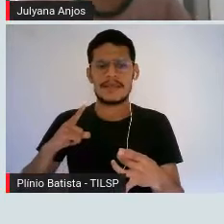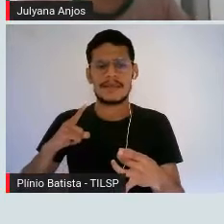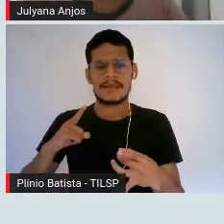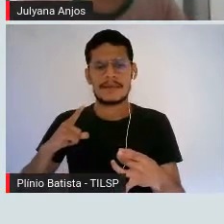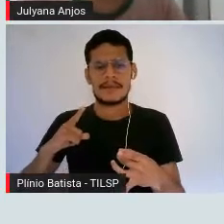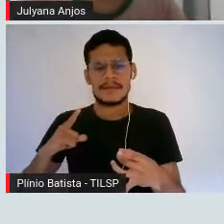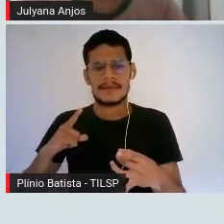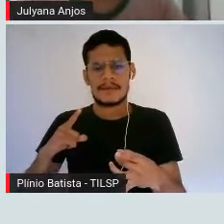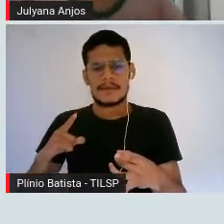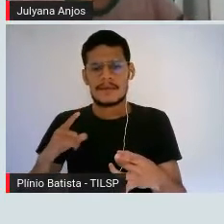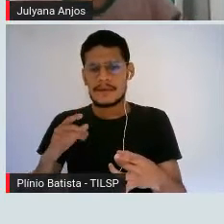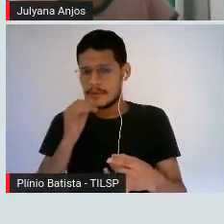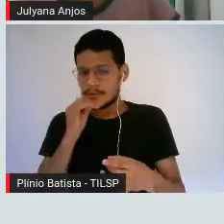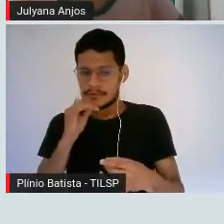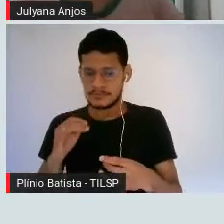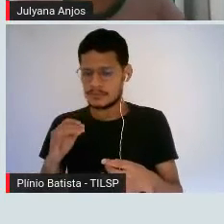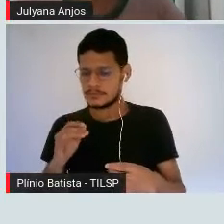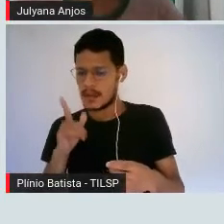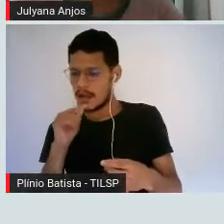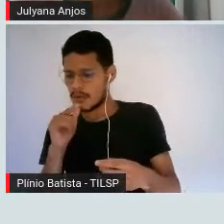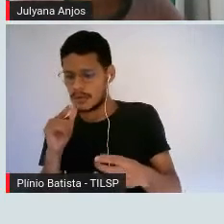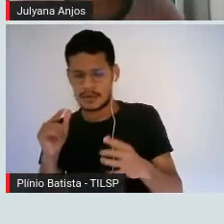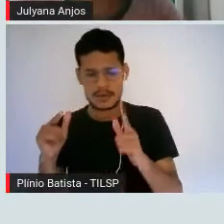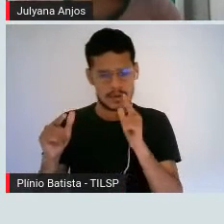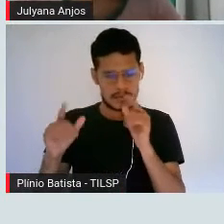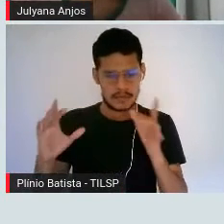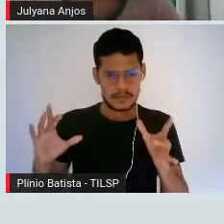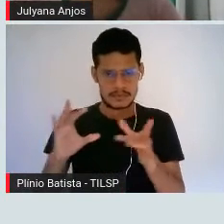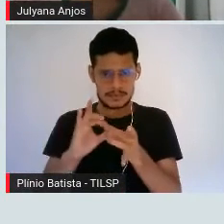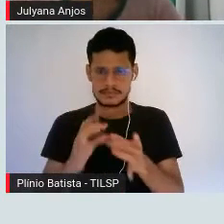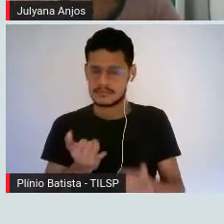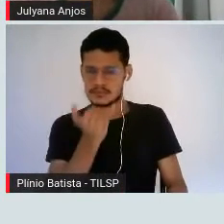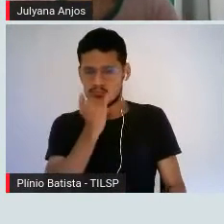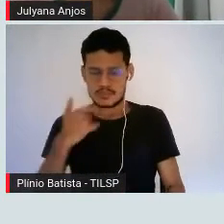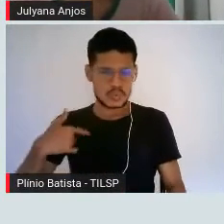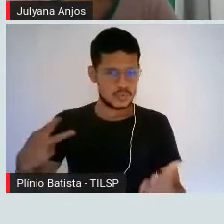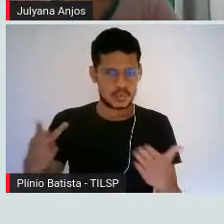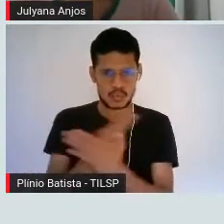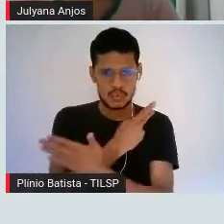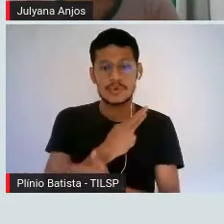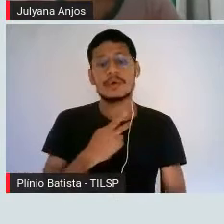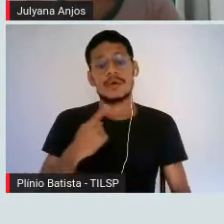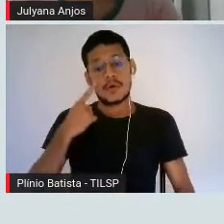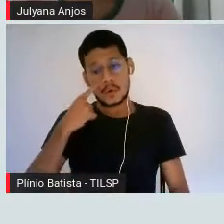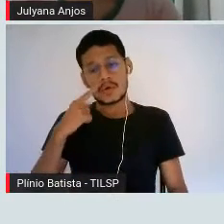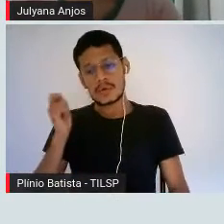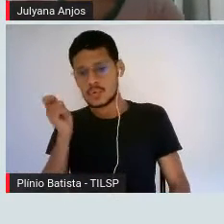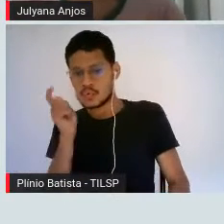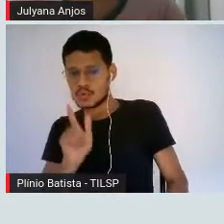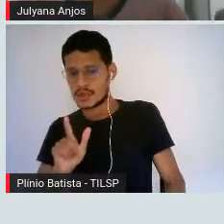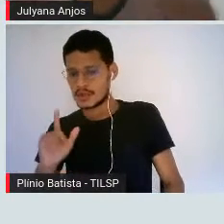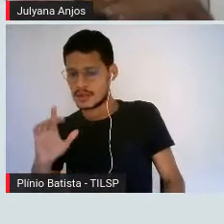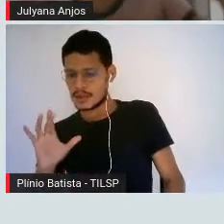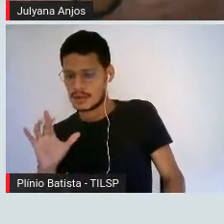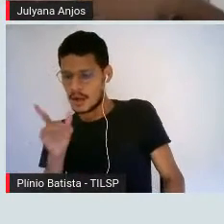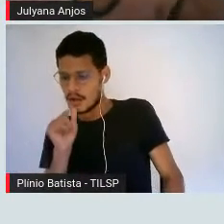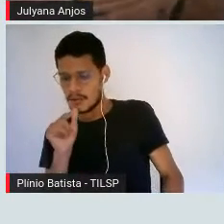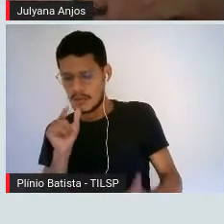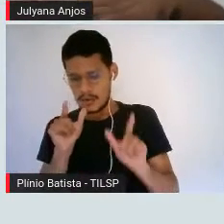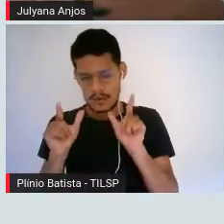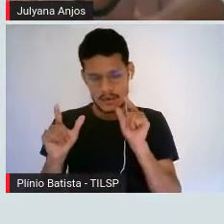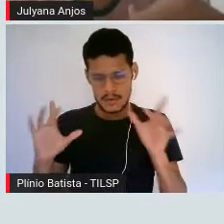Ela se liga a ela mesma, tá? Perdão, falei errado. Ela consegue se ligar a ela mesma, tá? Por